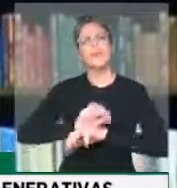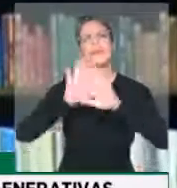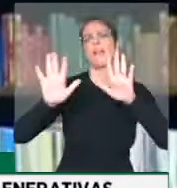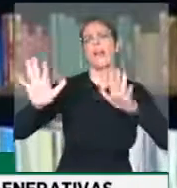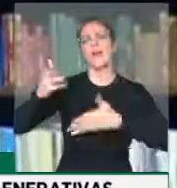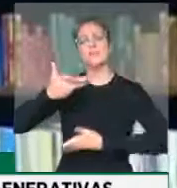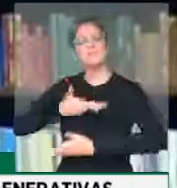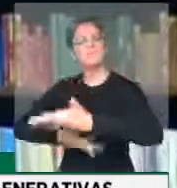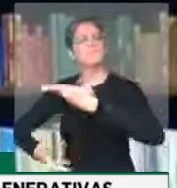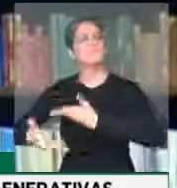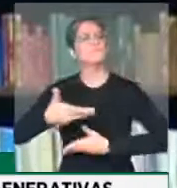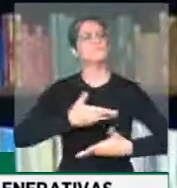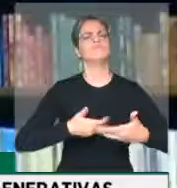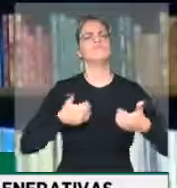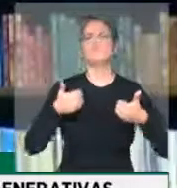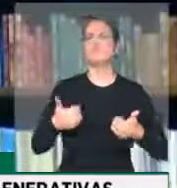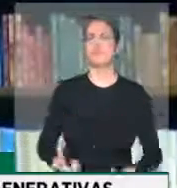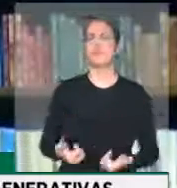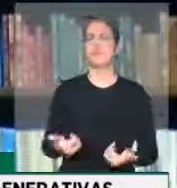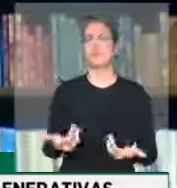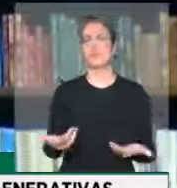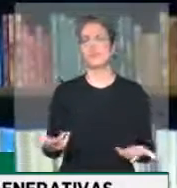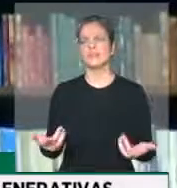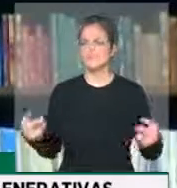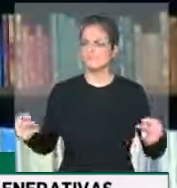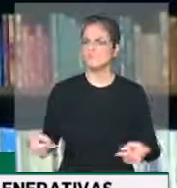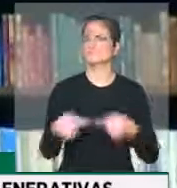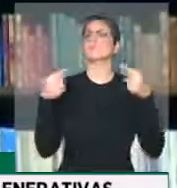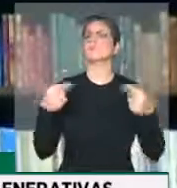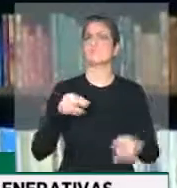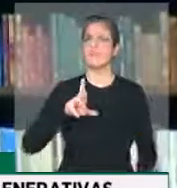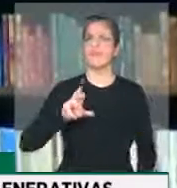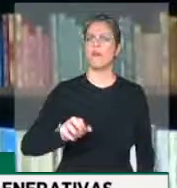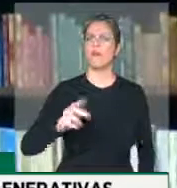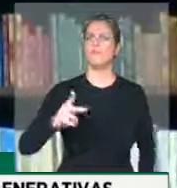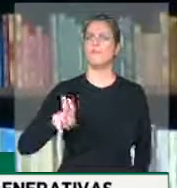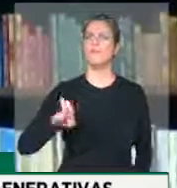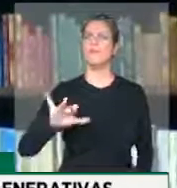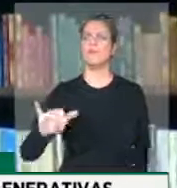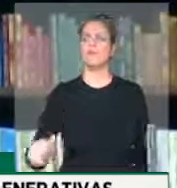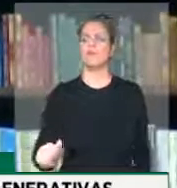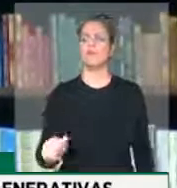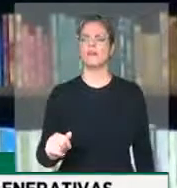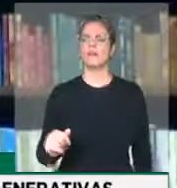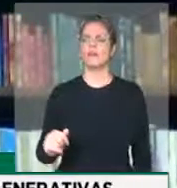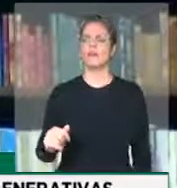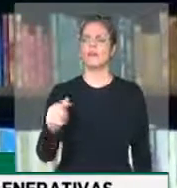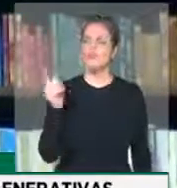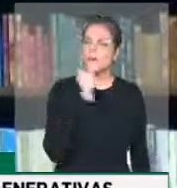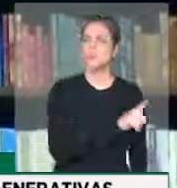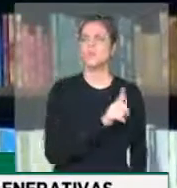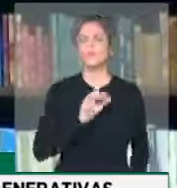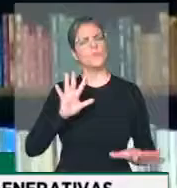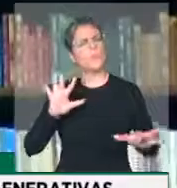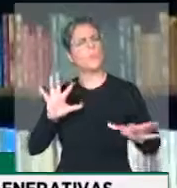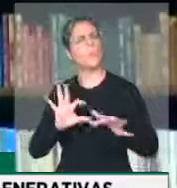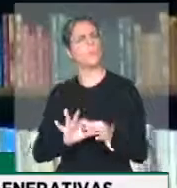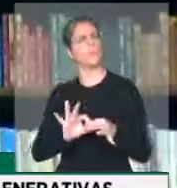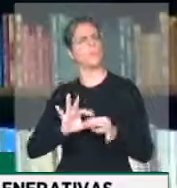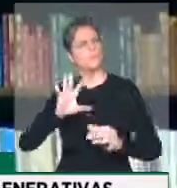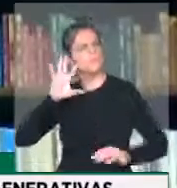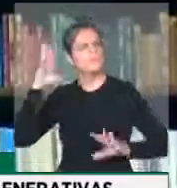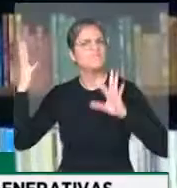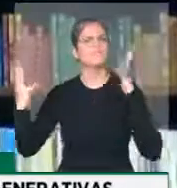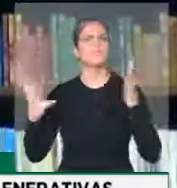republicano, para que convergíssemos nossas vontades, nossas ações, a fim de salvar